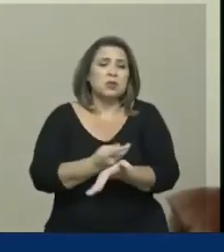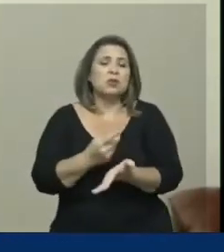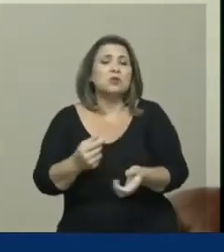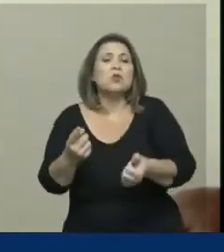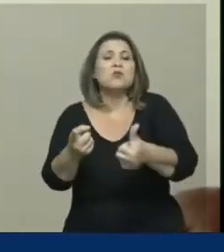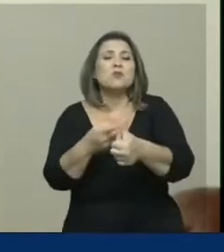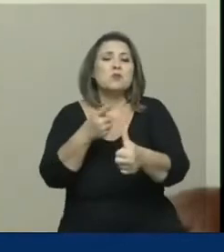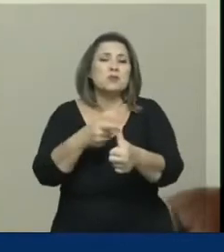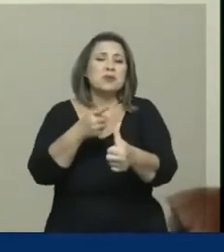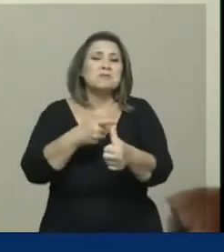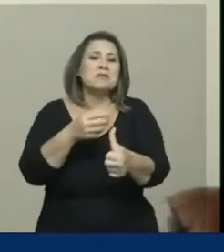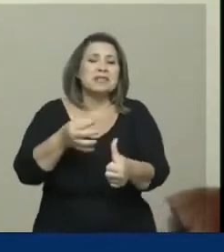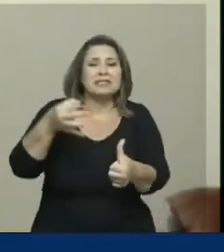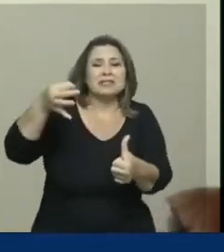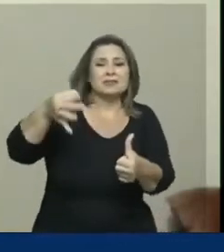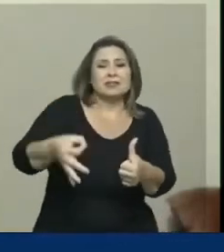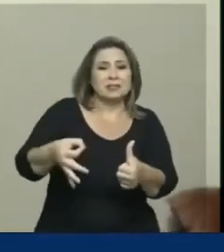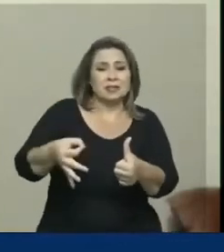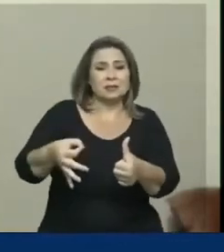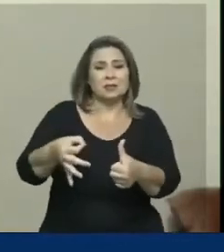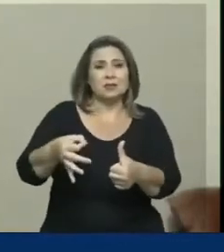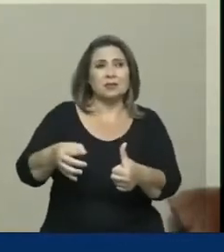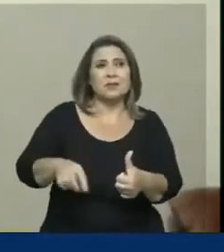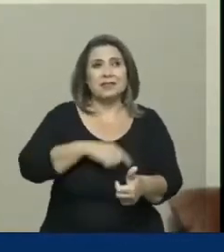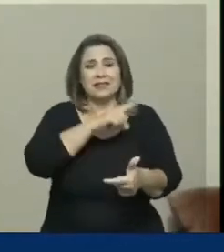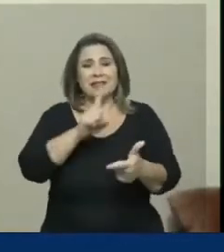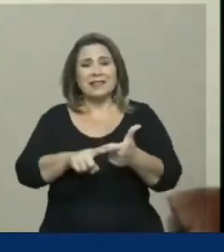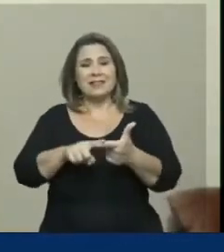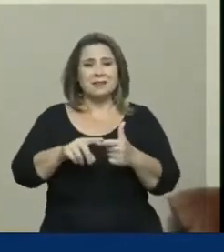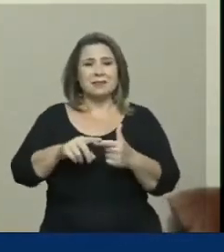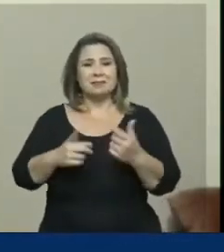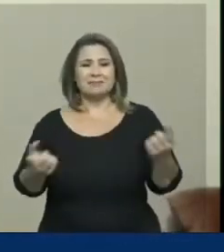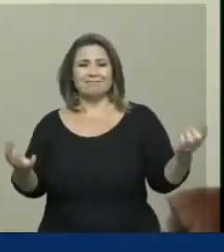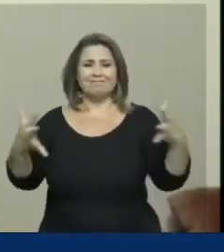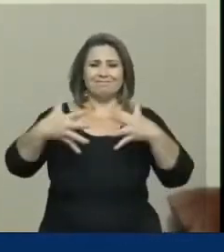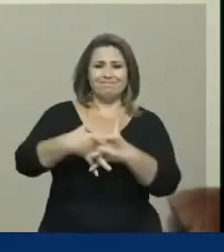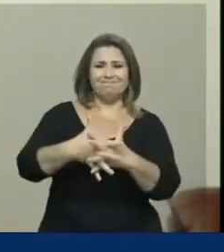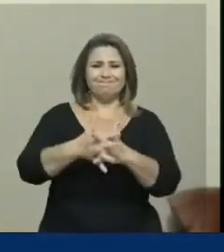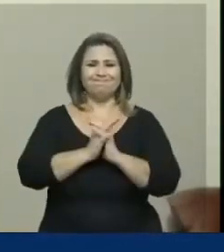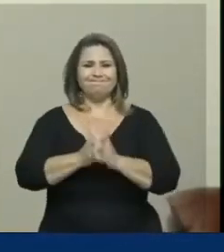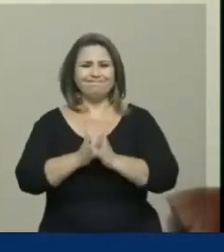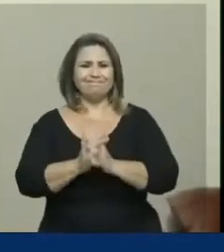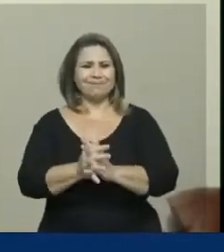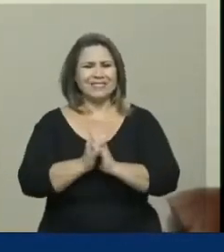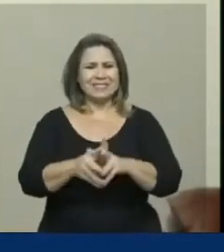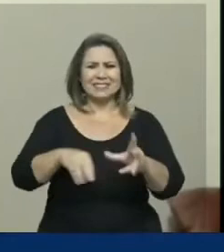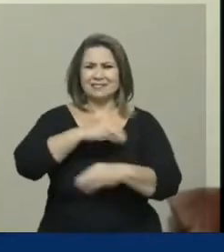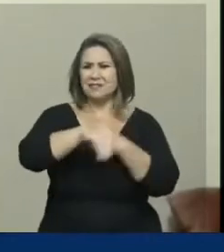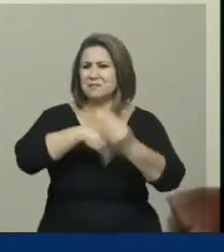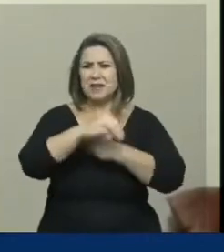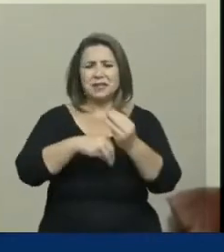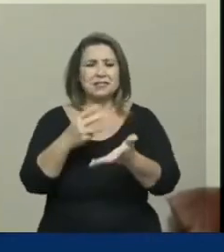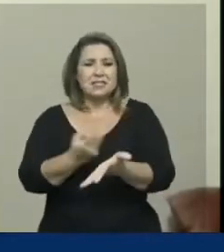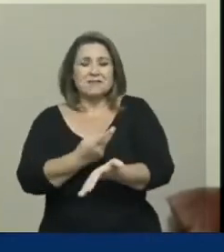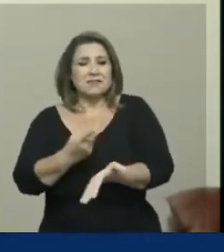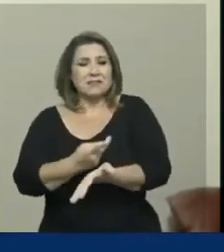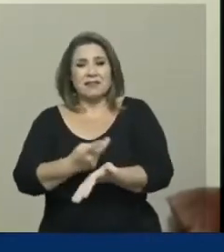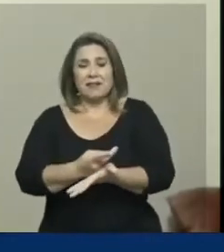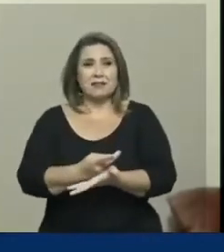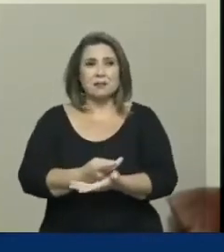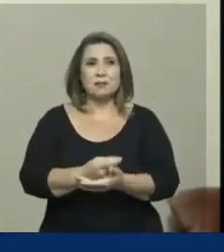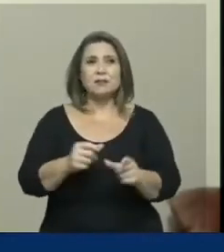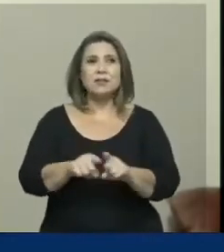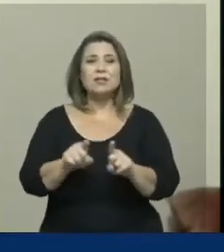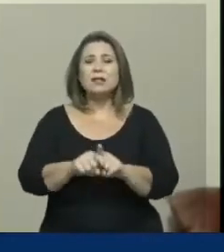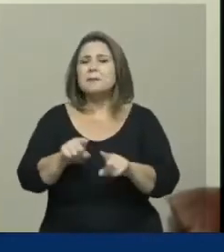primeiro era o certo. Enfim, o fato é que teve entendimentos contraditórios que gerou esse ato. Mas a